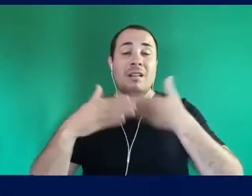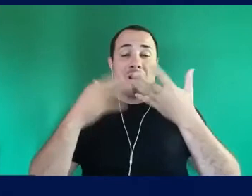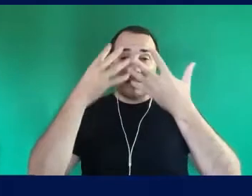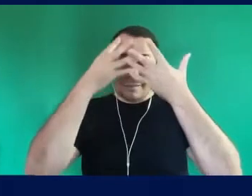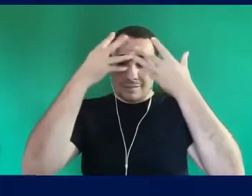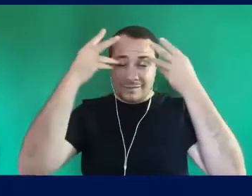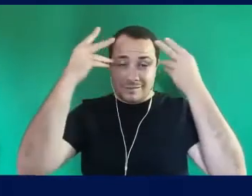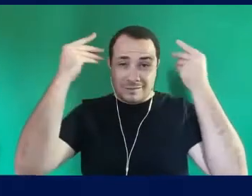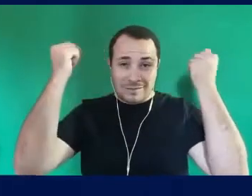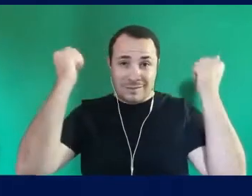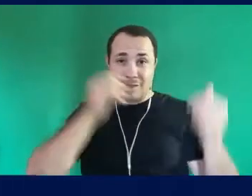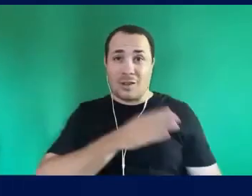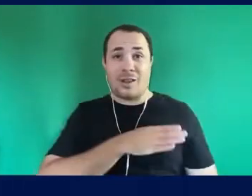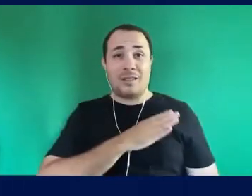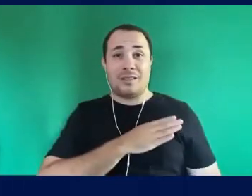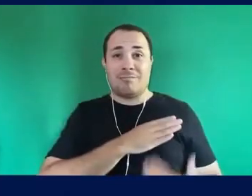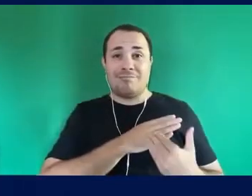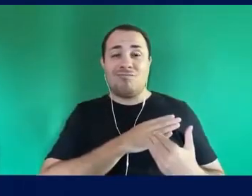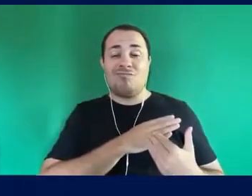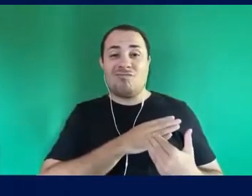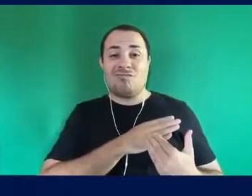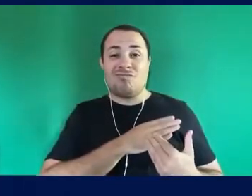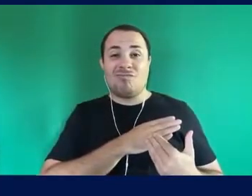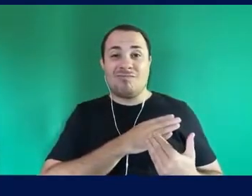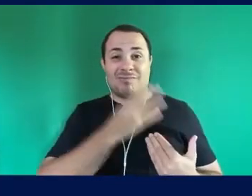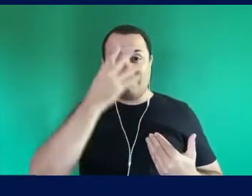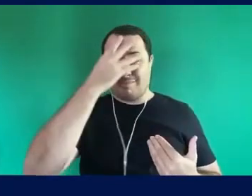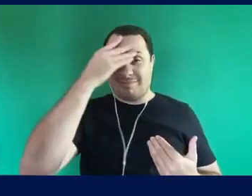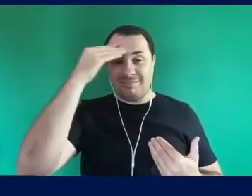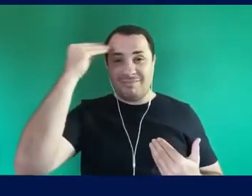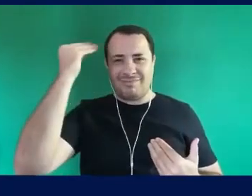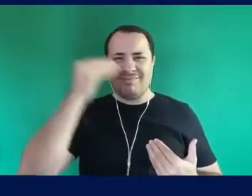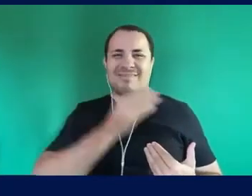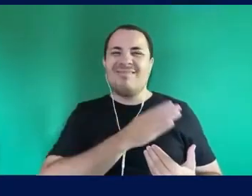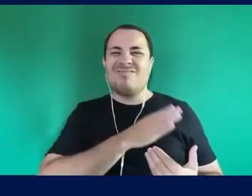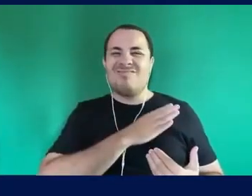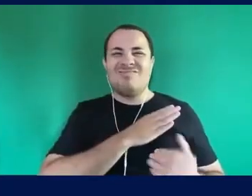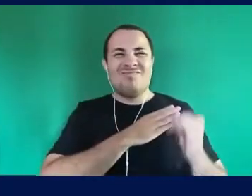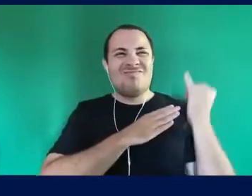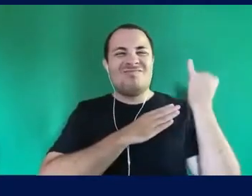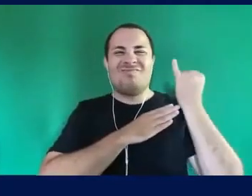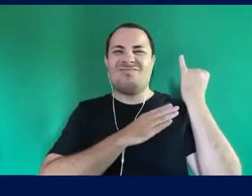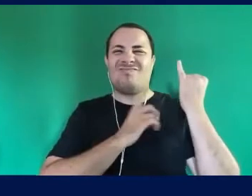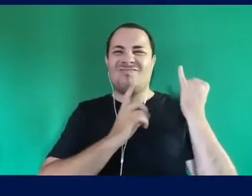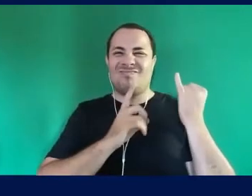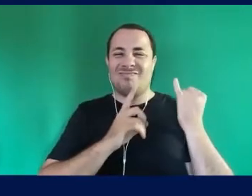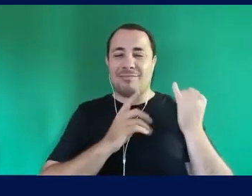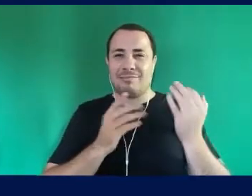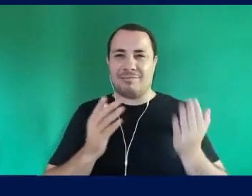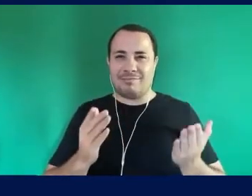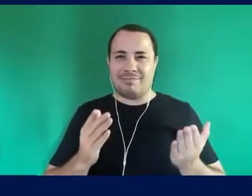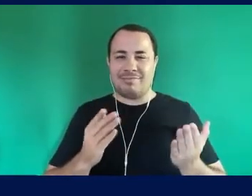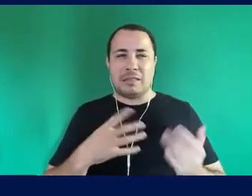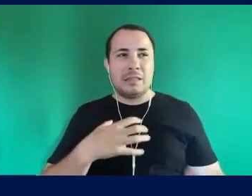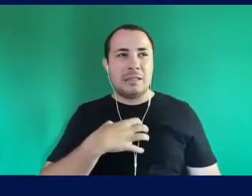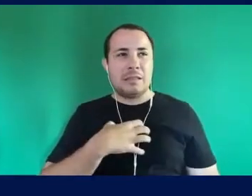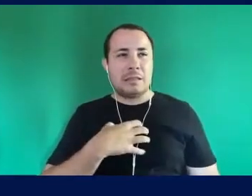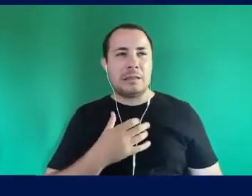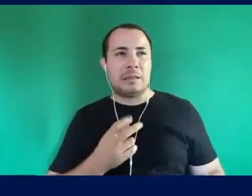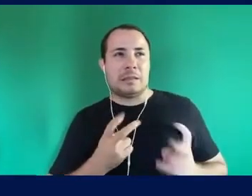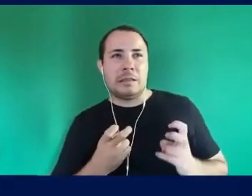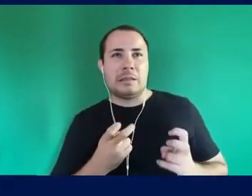metáforas Aconteciam Que é justamente isso Um dado maior Para a intuição Um dado maior Para a